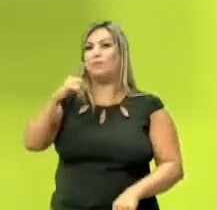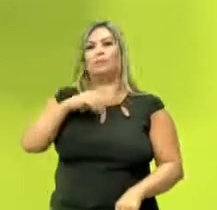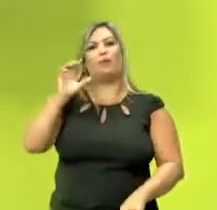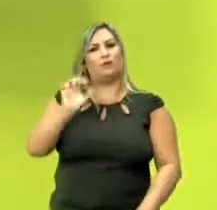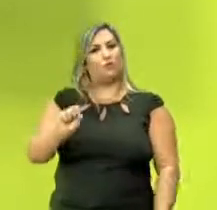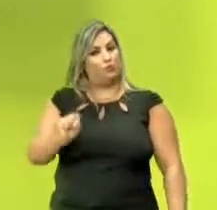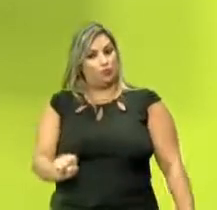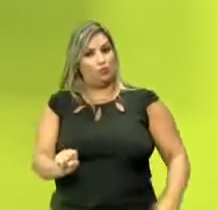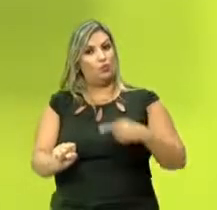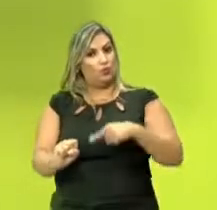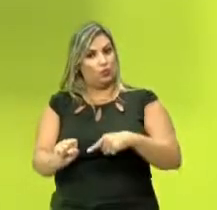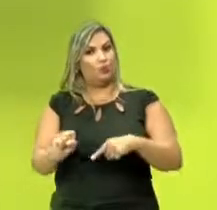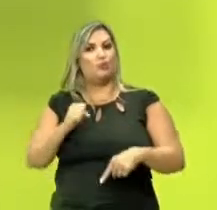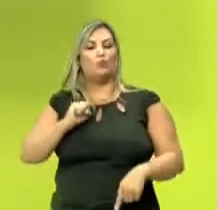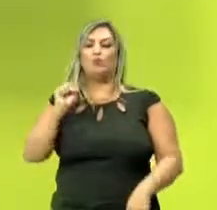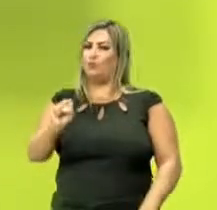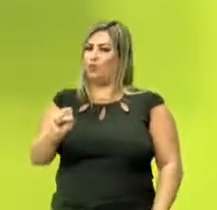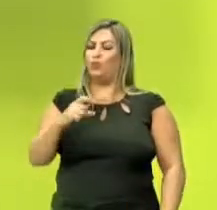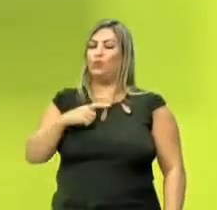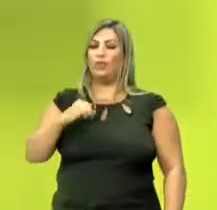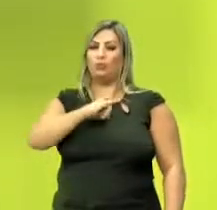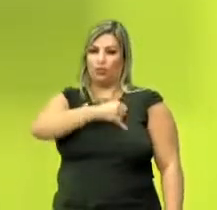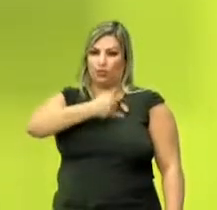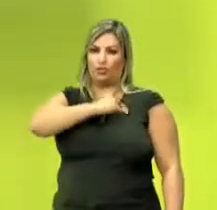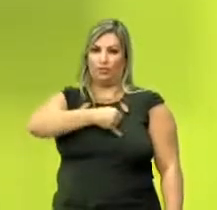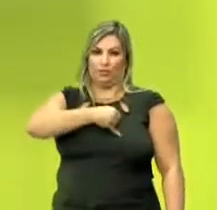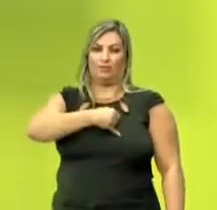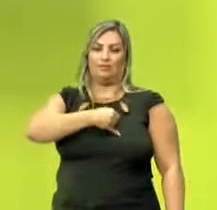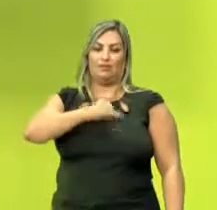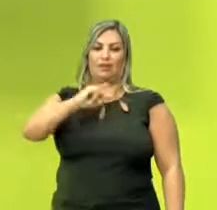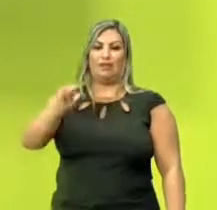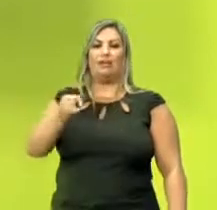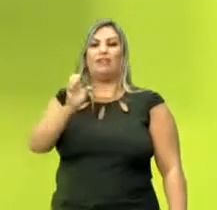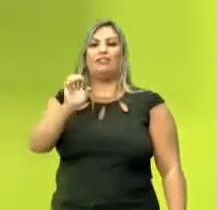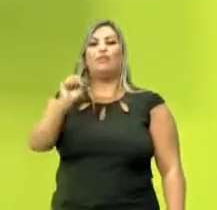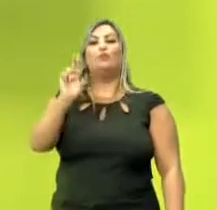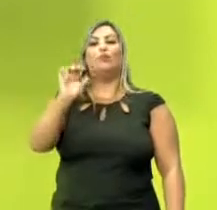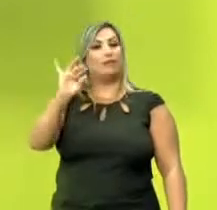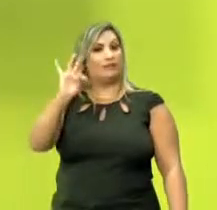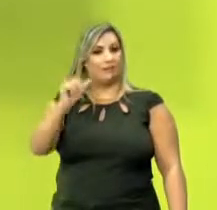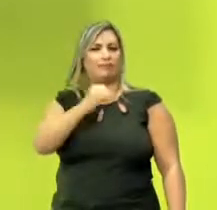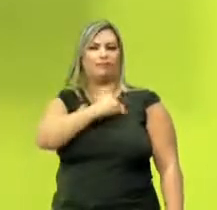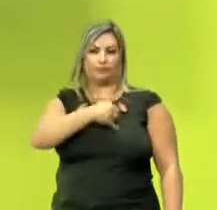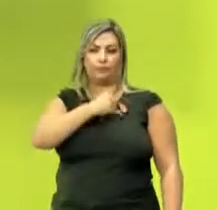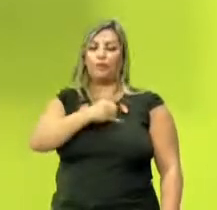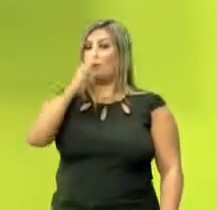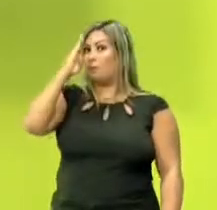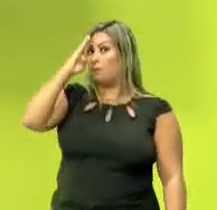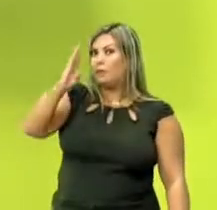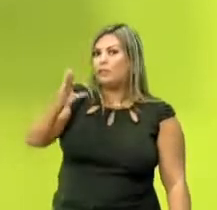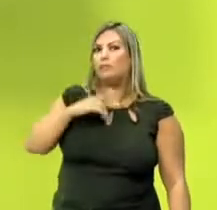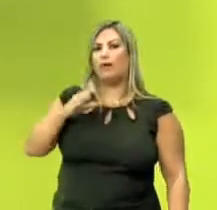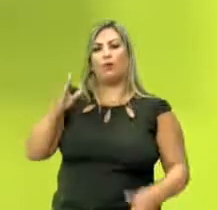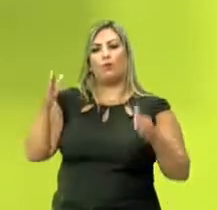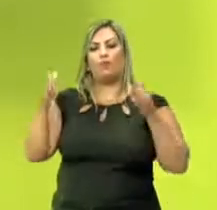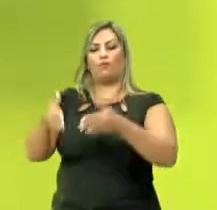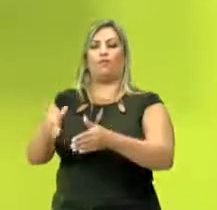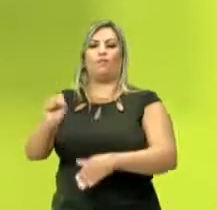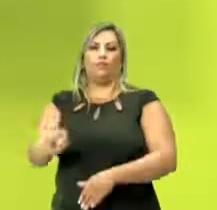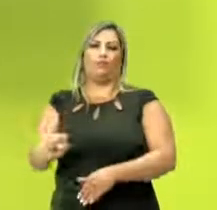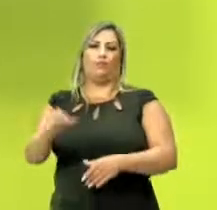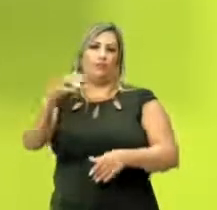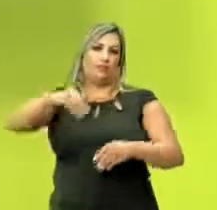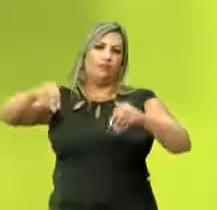na região sul, nós temos a participação dos jesuítas. É claro que tem influência no restante do Brasil, mas principalmente na região sul.